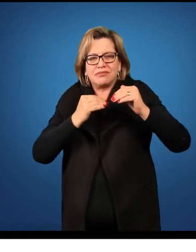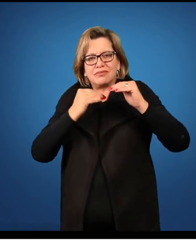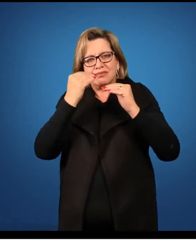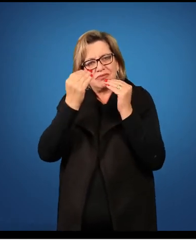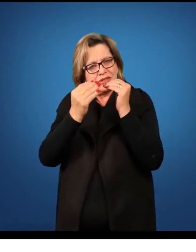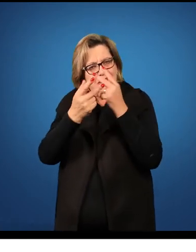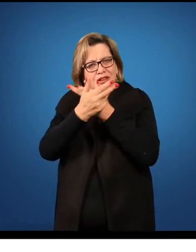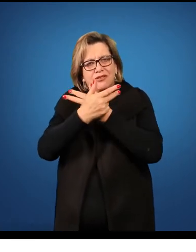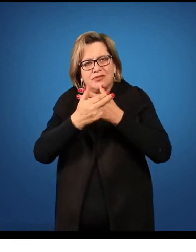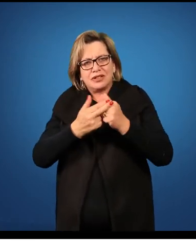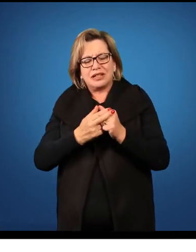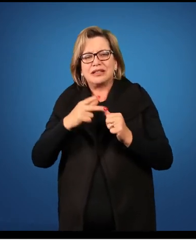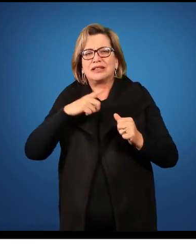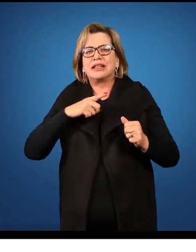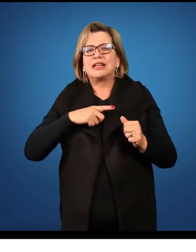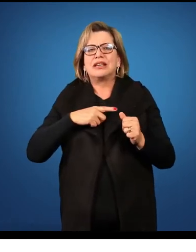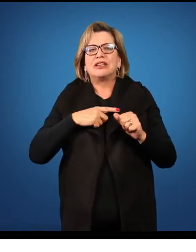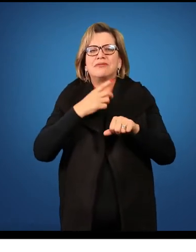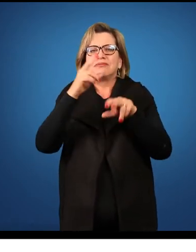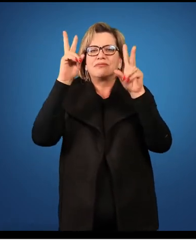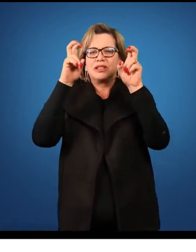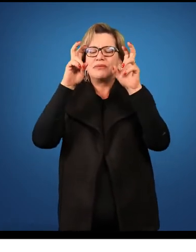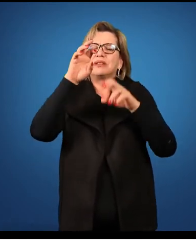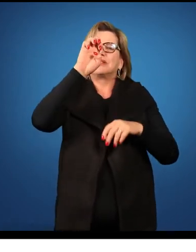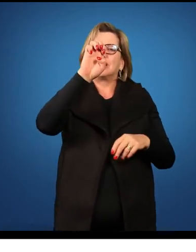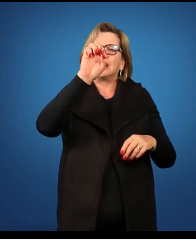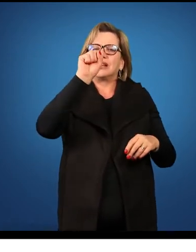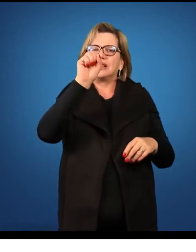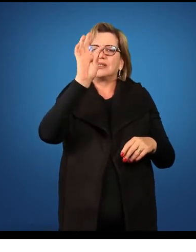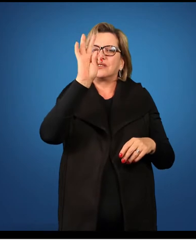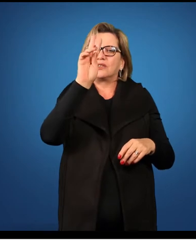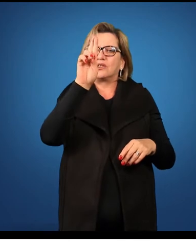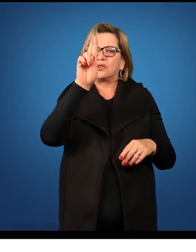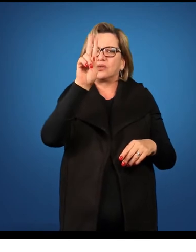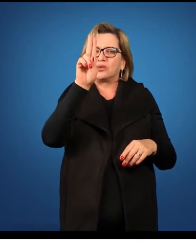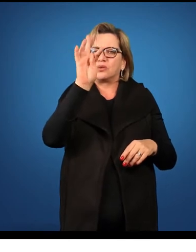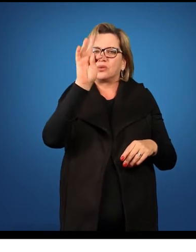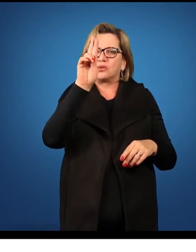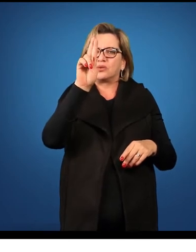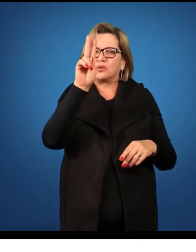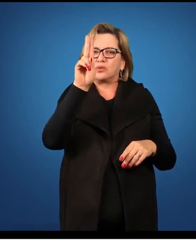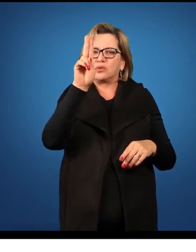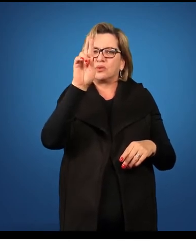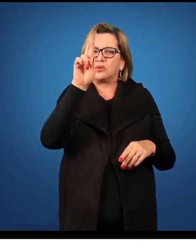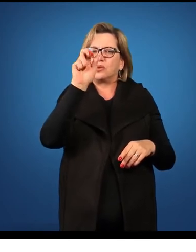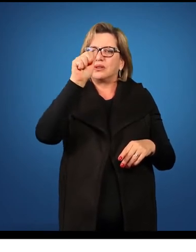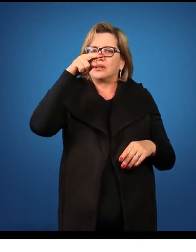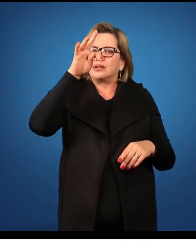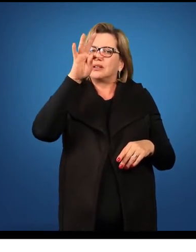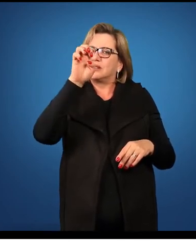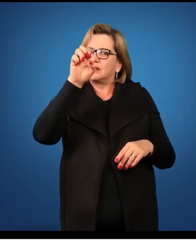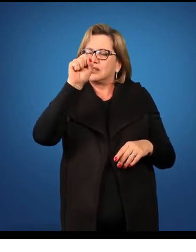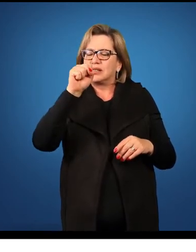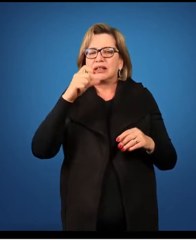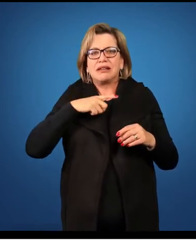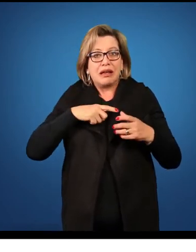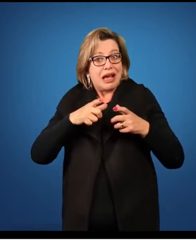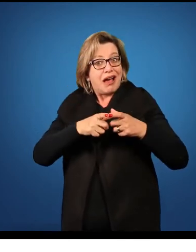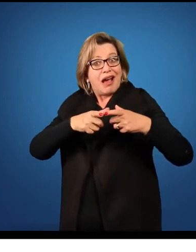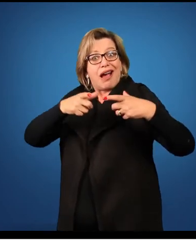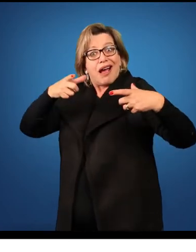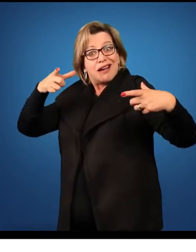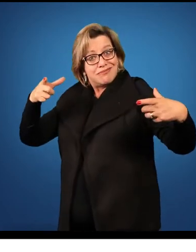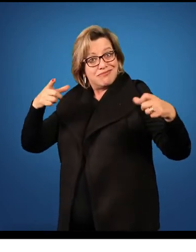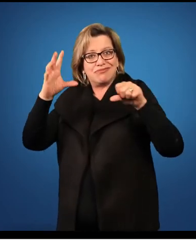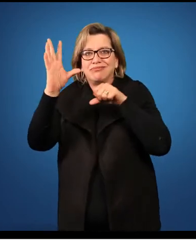em conteúdos estruturantes. O que seriam esses conteúdos estruturantes? Então, são conteúdos que eles abrangem uma área mais ampla de